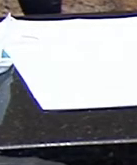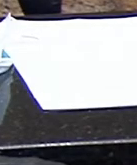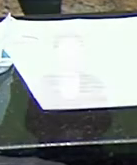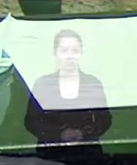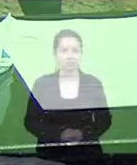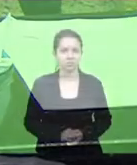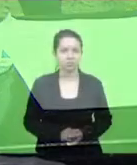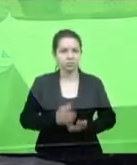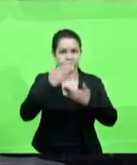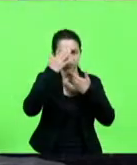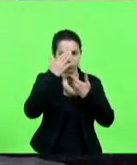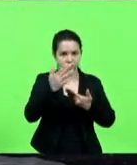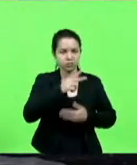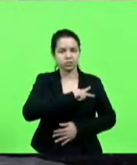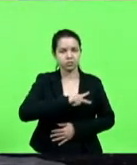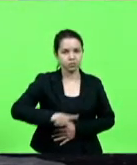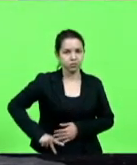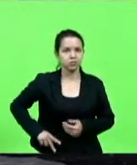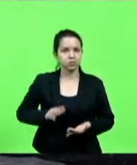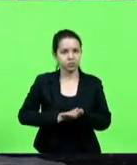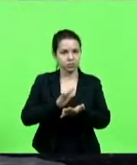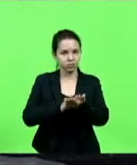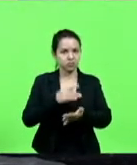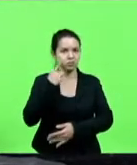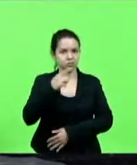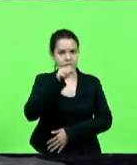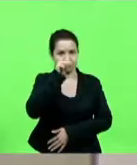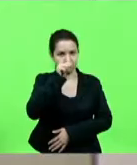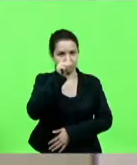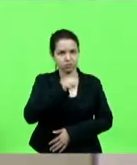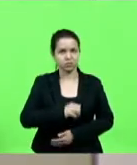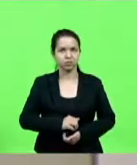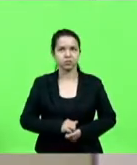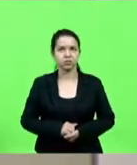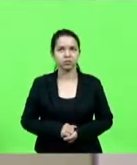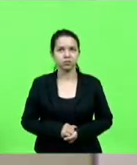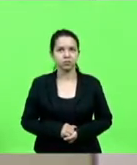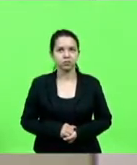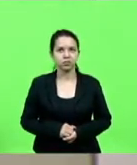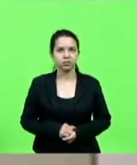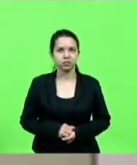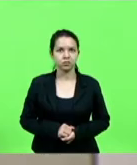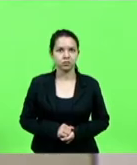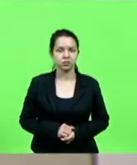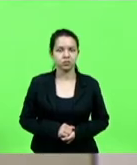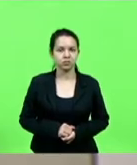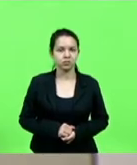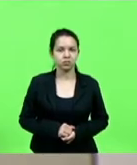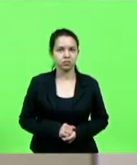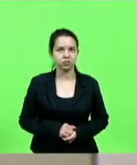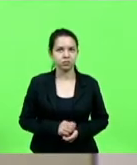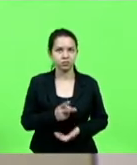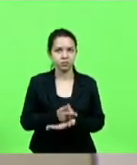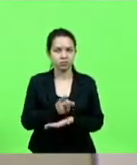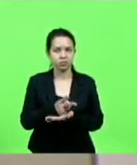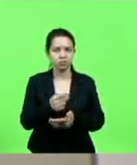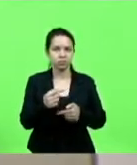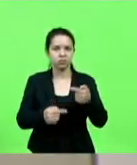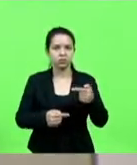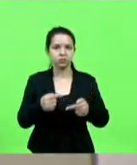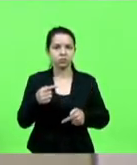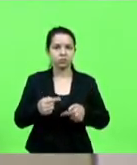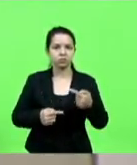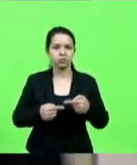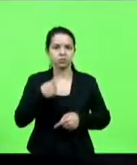Obrigado, presidente e parabéns, deputado Joramim. Sr. Presidente. Ainda para discutir a matéria, com a palavra o deputado